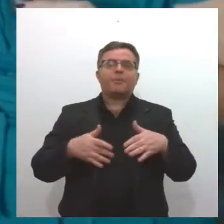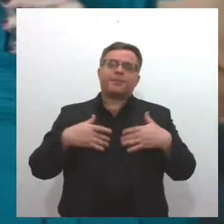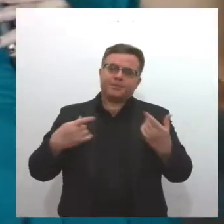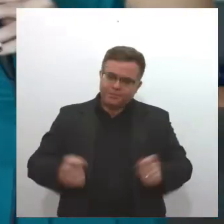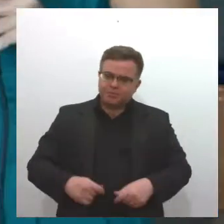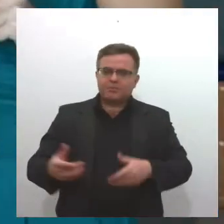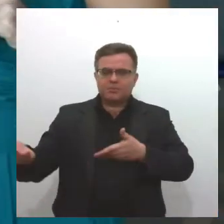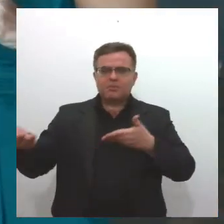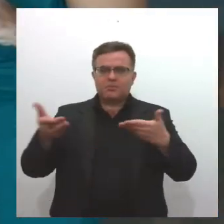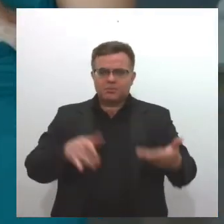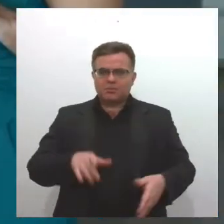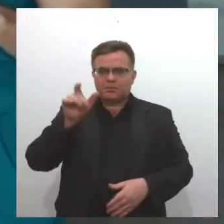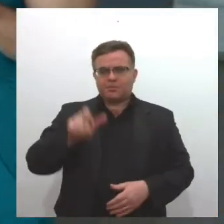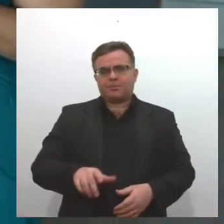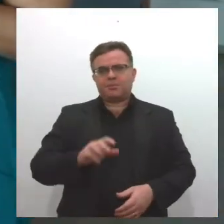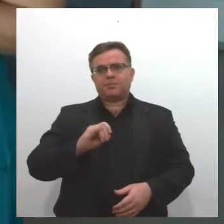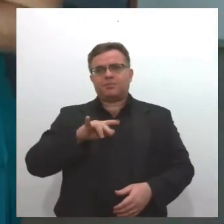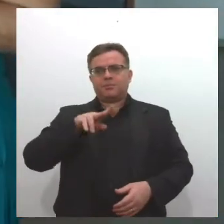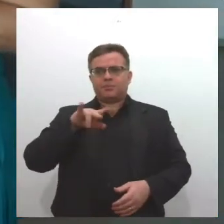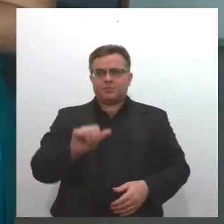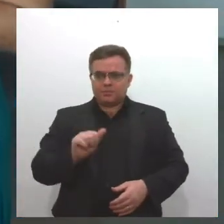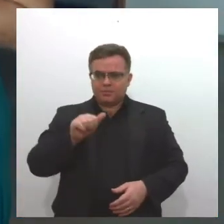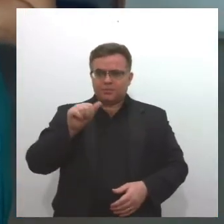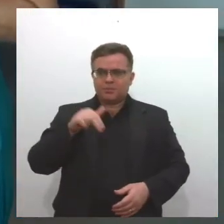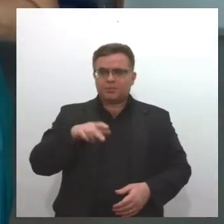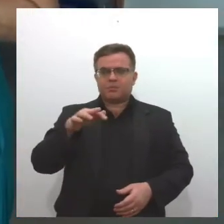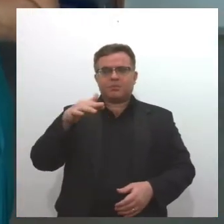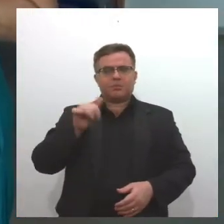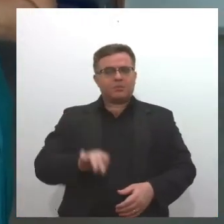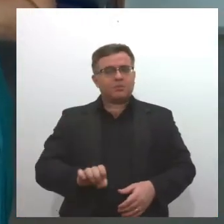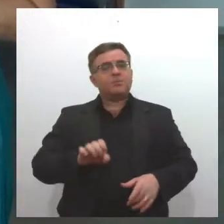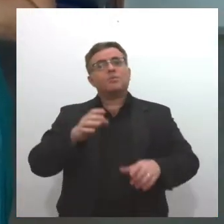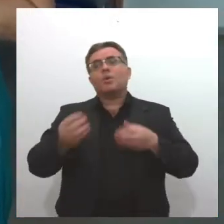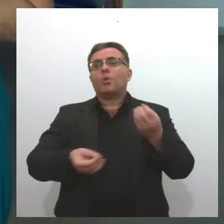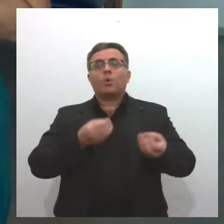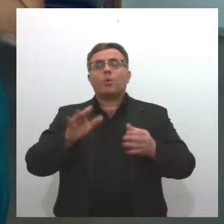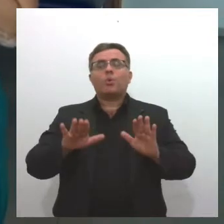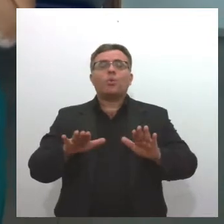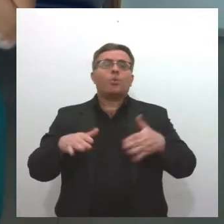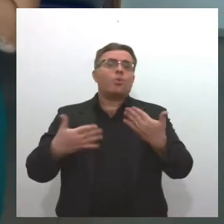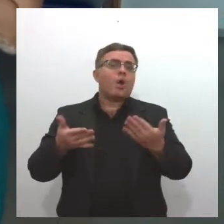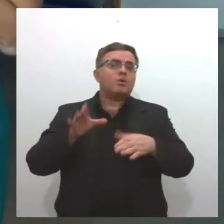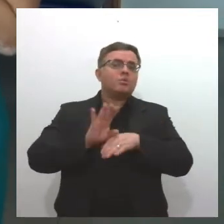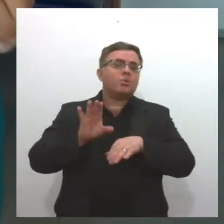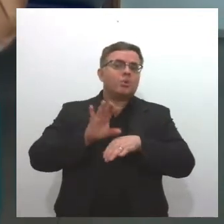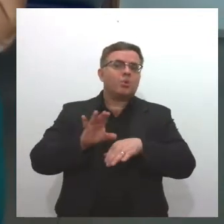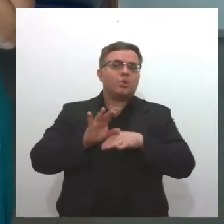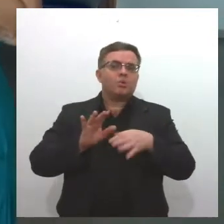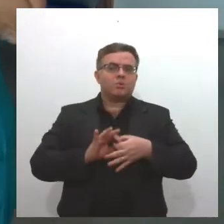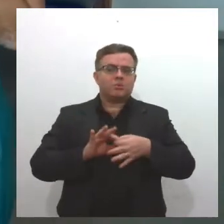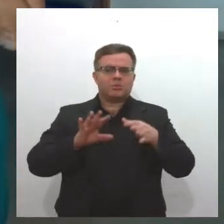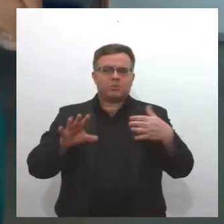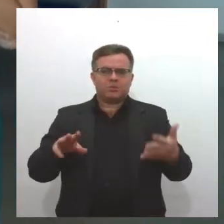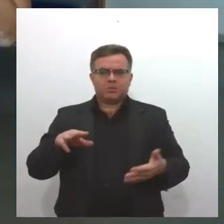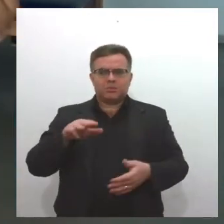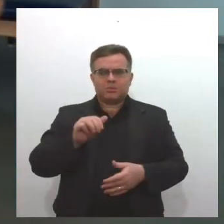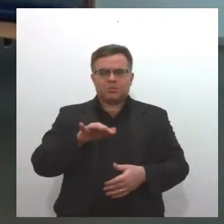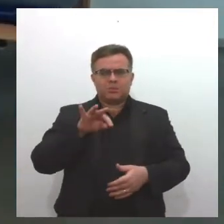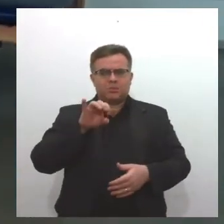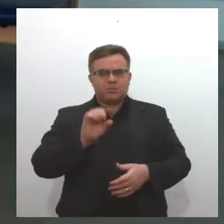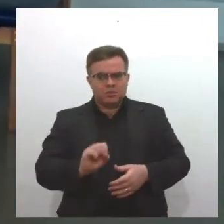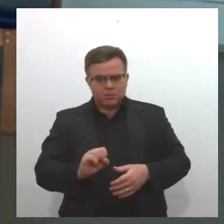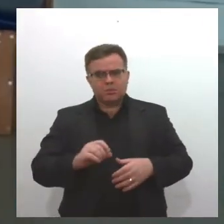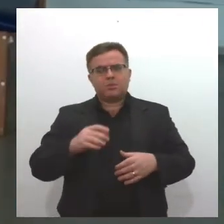Aracaju, Silene Andrade. Silene, como é que vai funcionar e que cursos estarão à disposição? Olá, Marcos. São 38